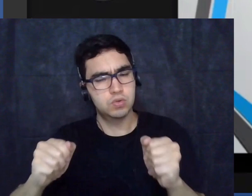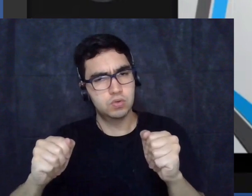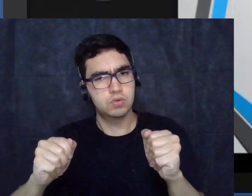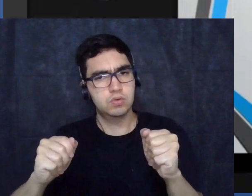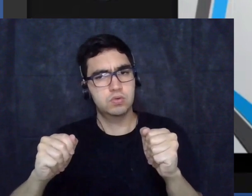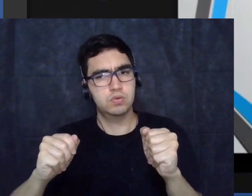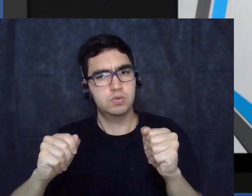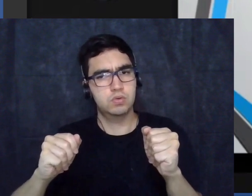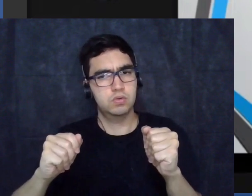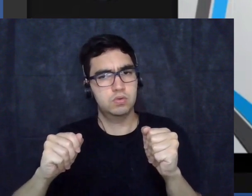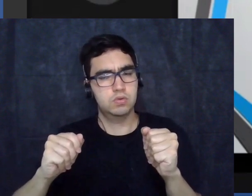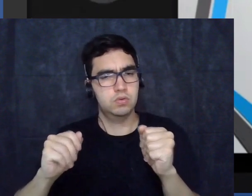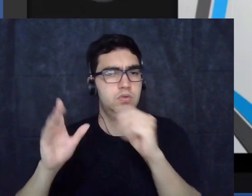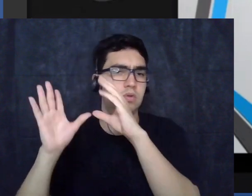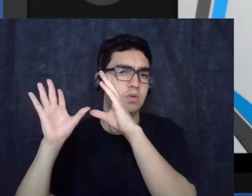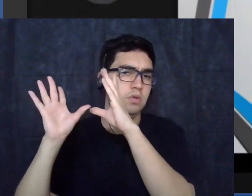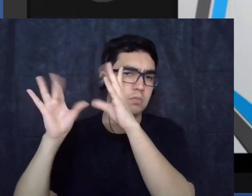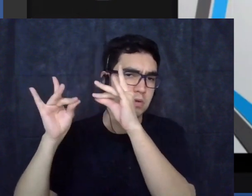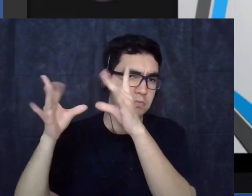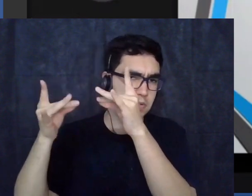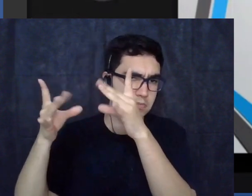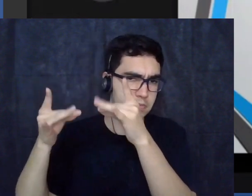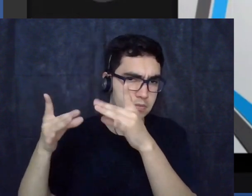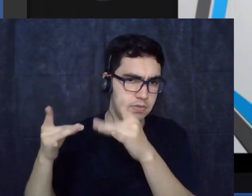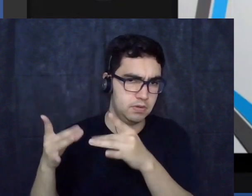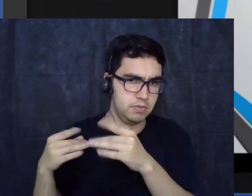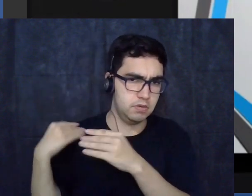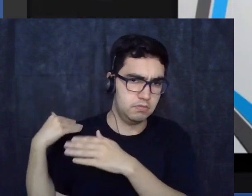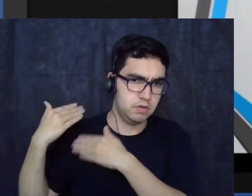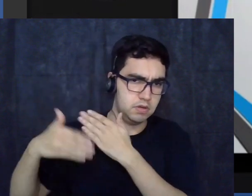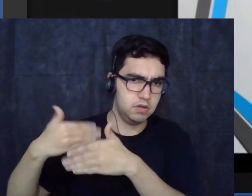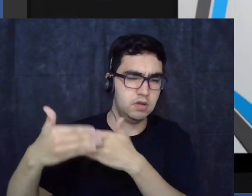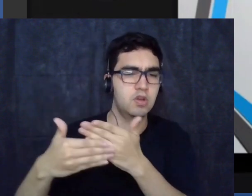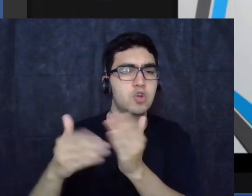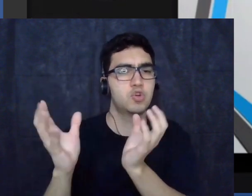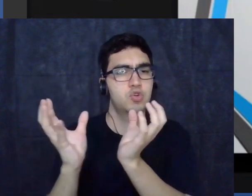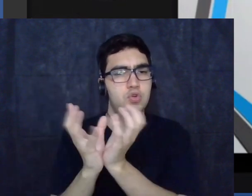essa trajetória dos eugenistas